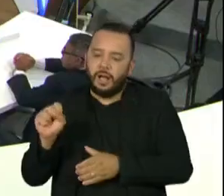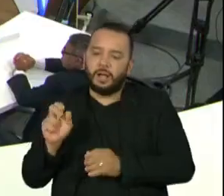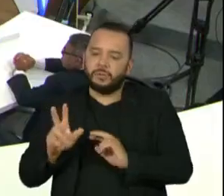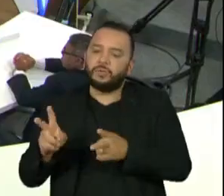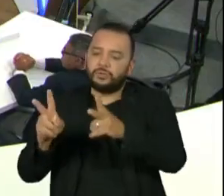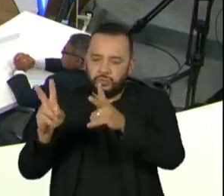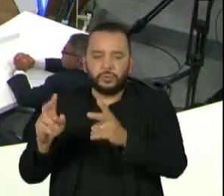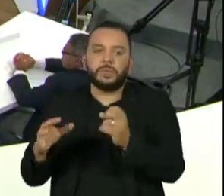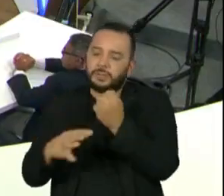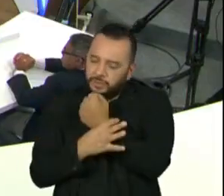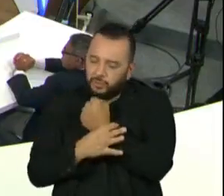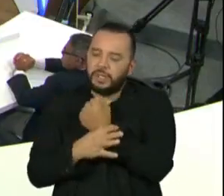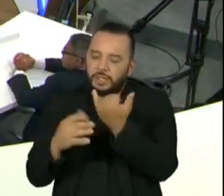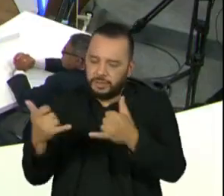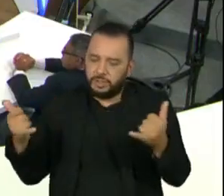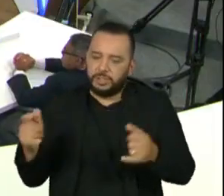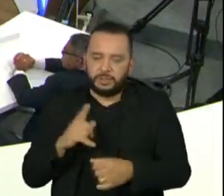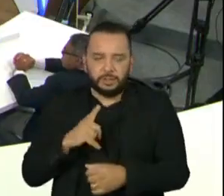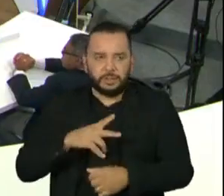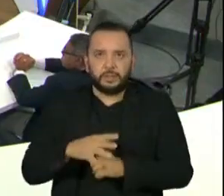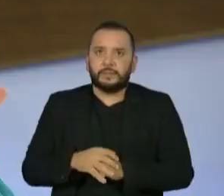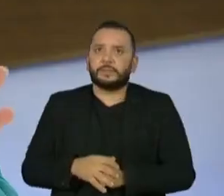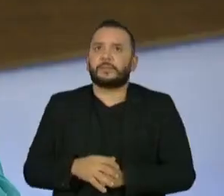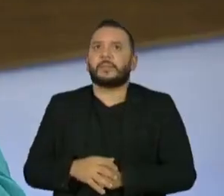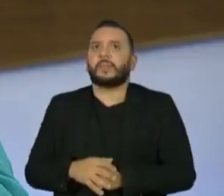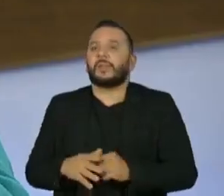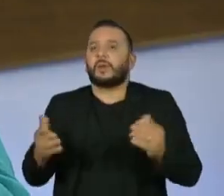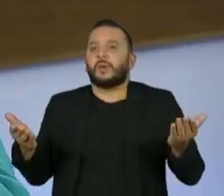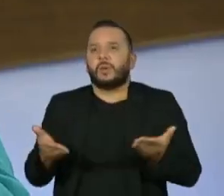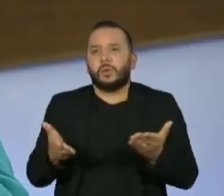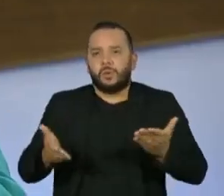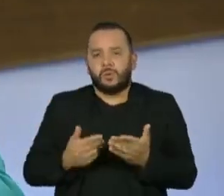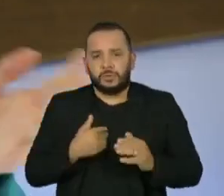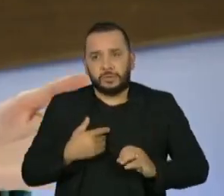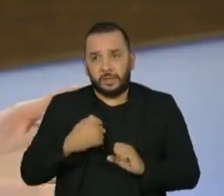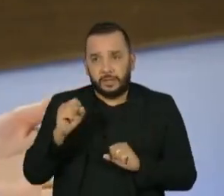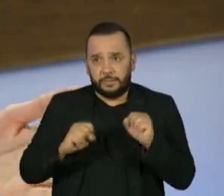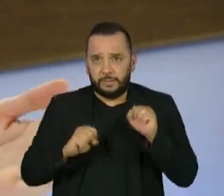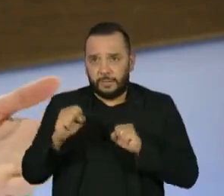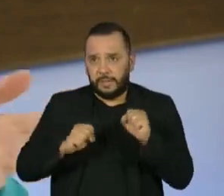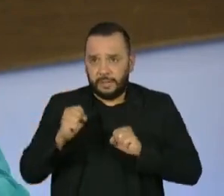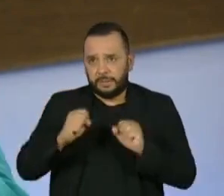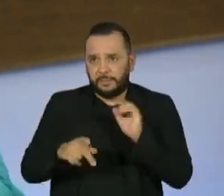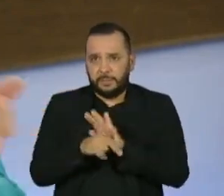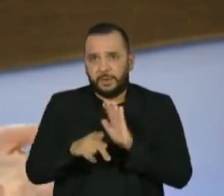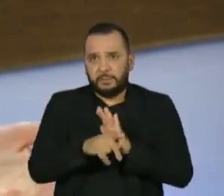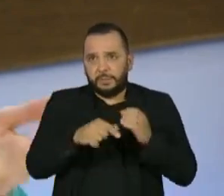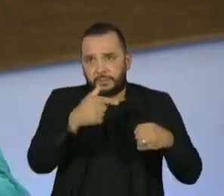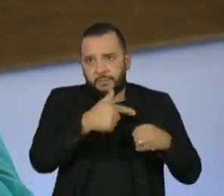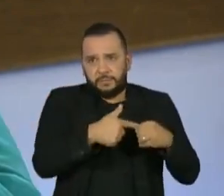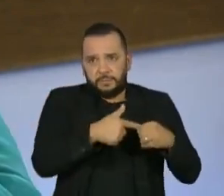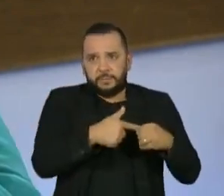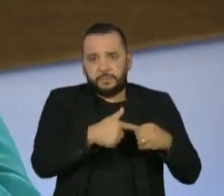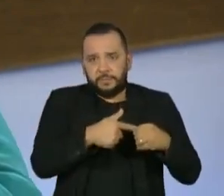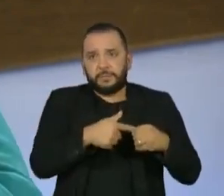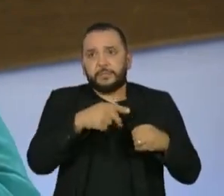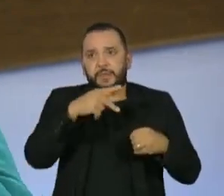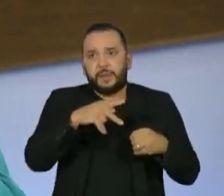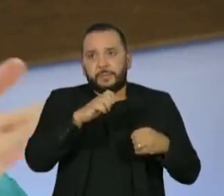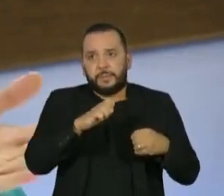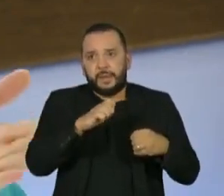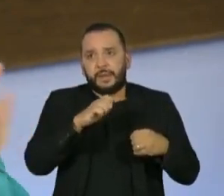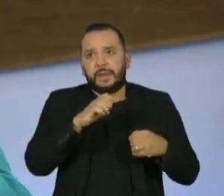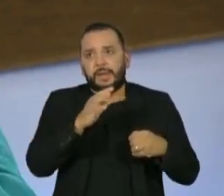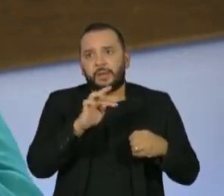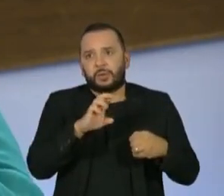Wilson, hoje boa parte das petroleiras já não querem mais ser chamadas de petroleiras, elas querem ser chamadas de empresas de